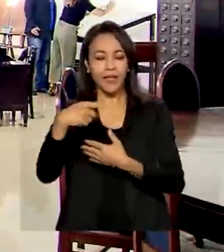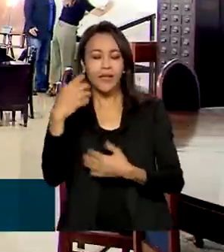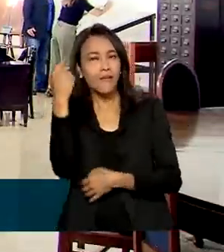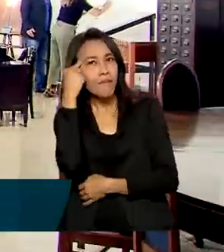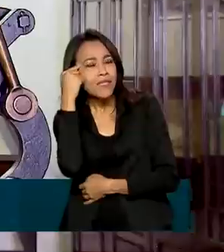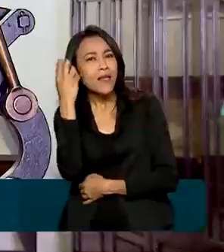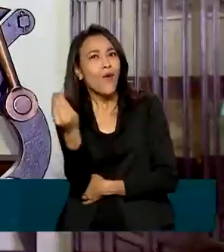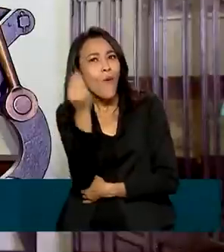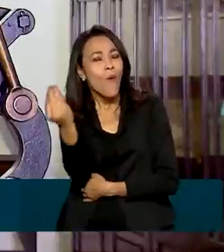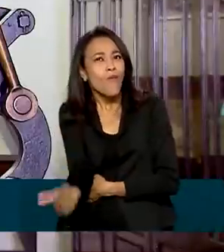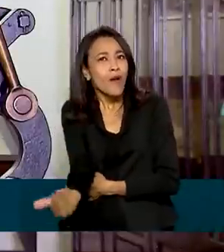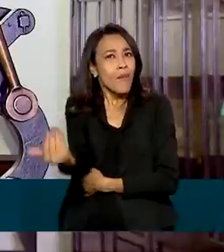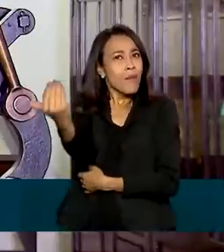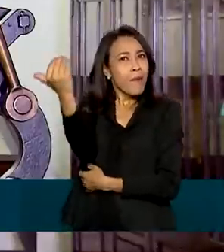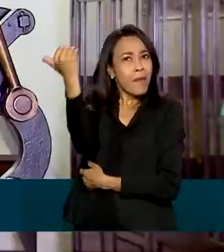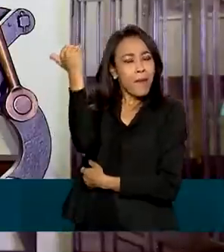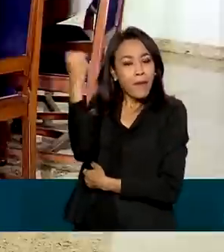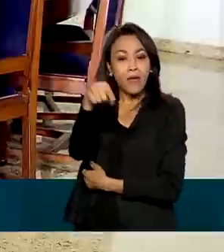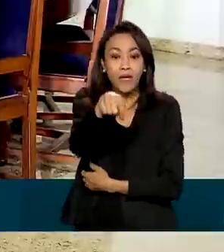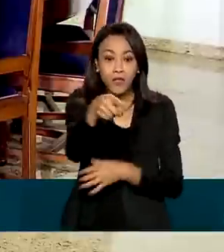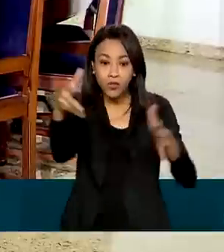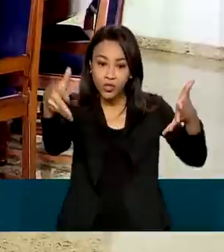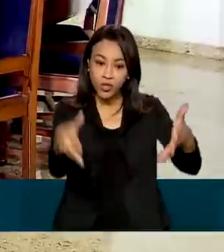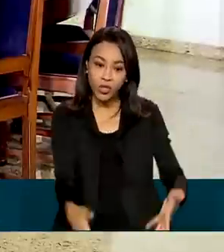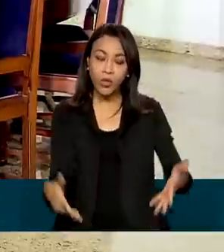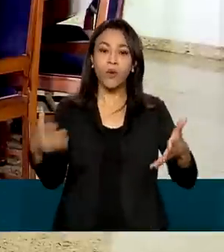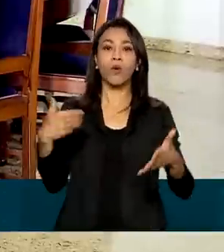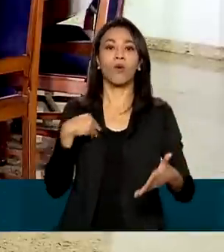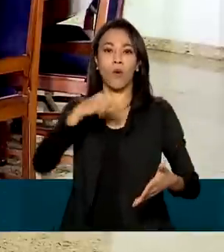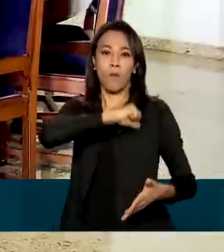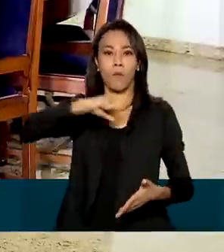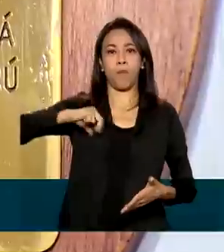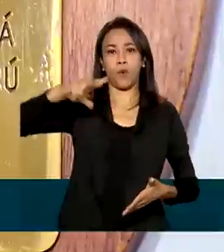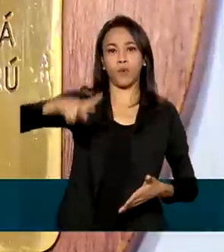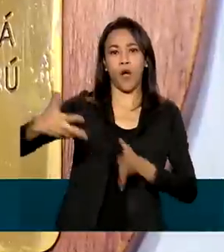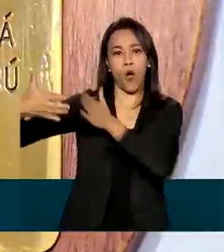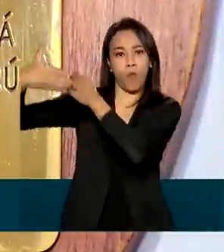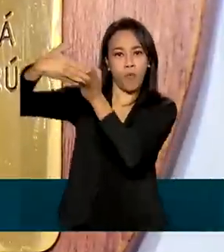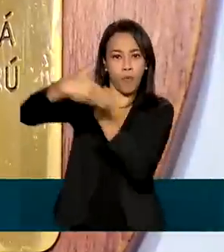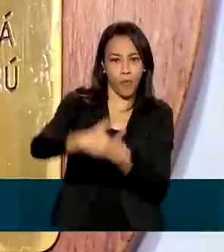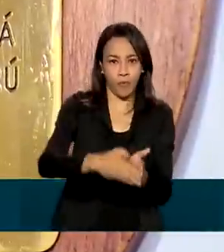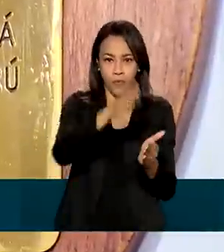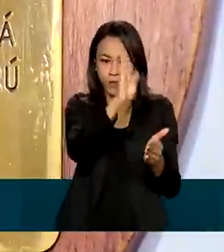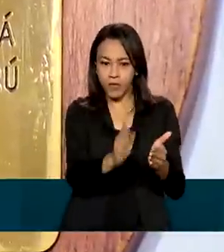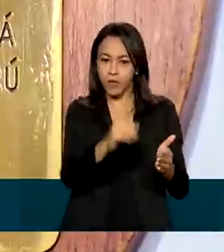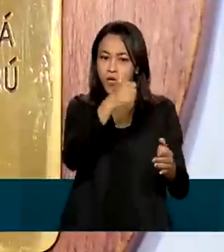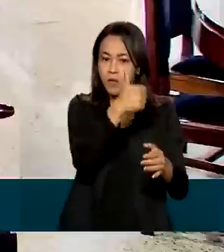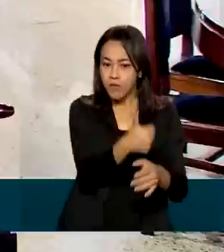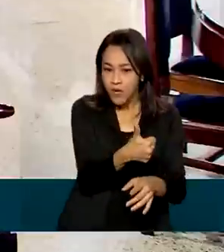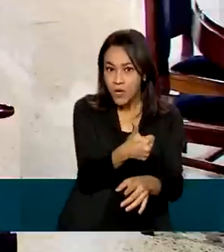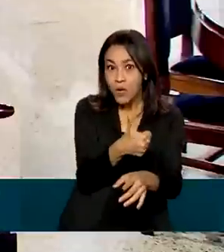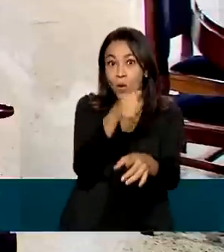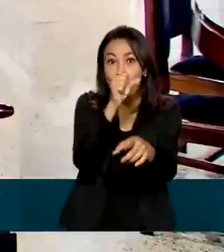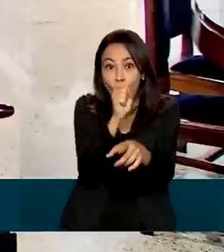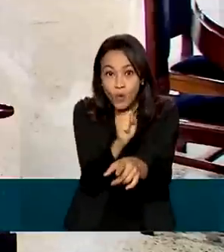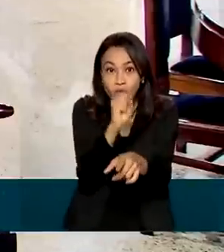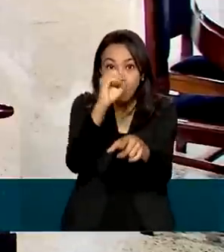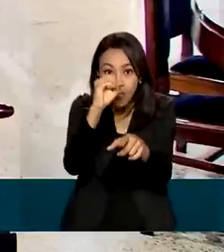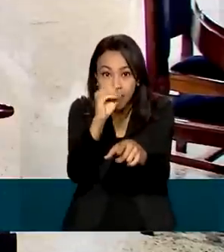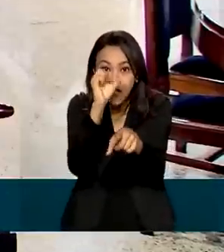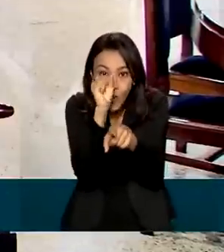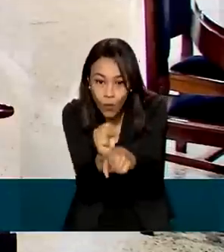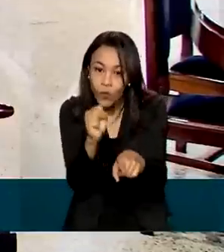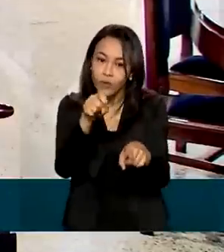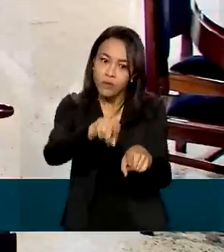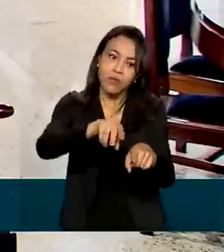no tempo. Tudo começou com a chegada da corte portuguesa no Brasil, em 1808. Entre 600